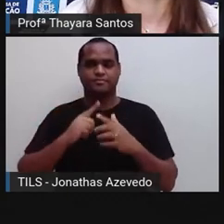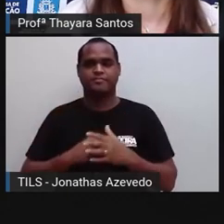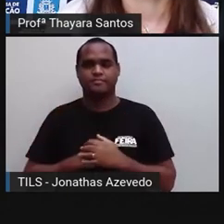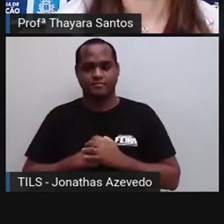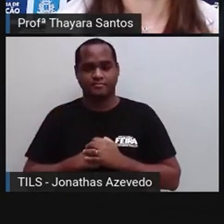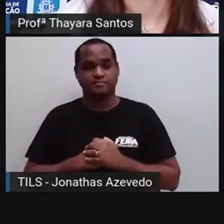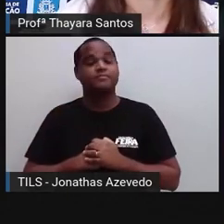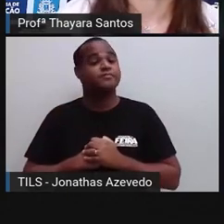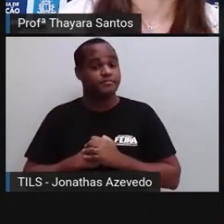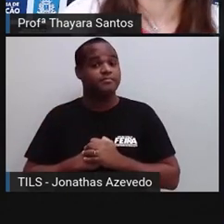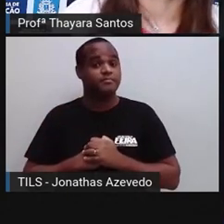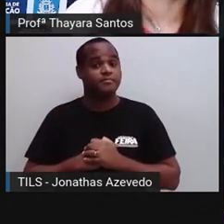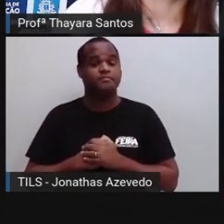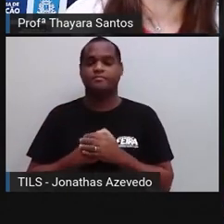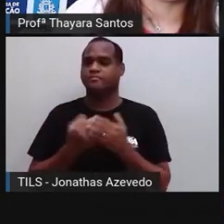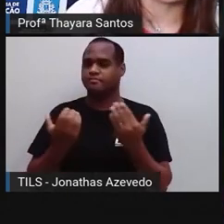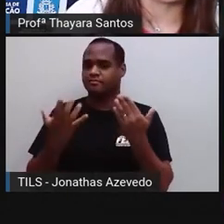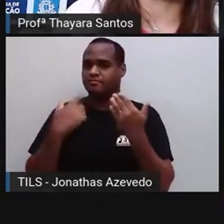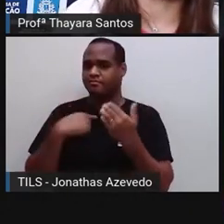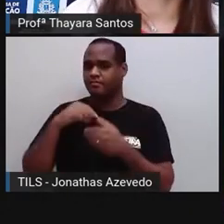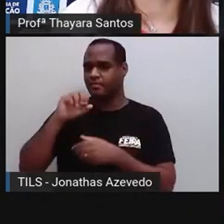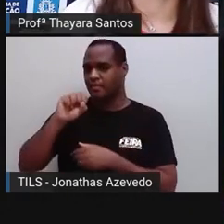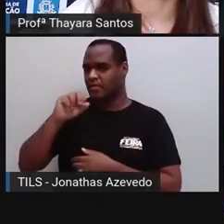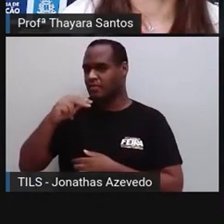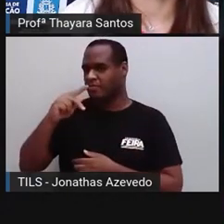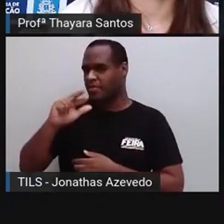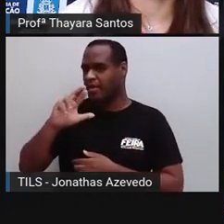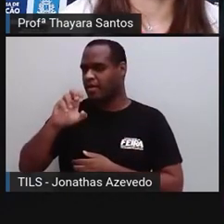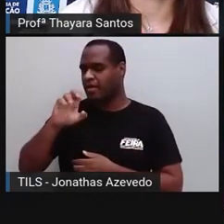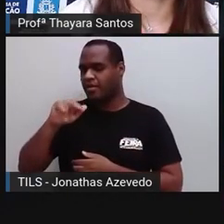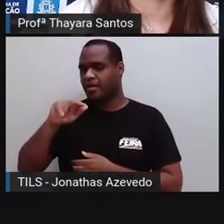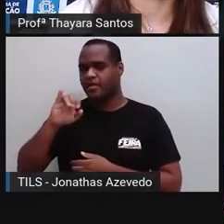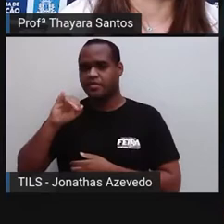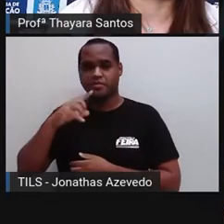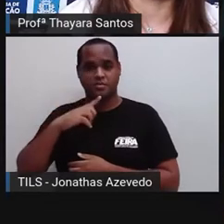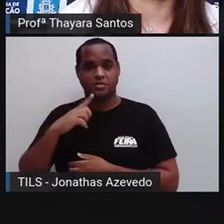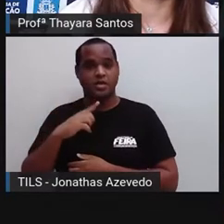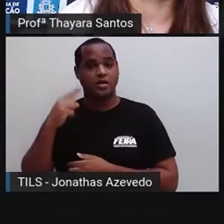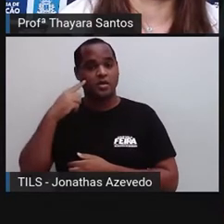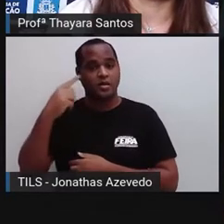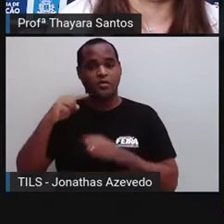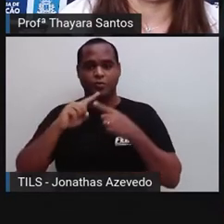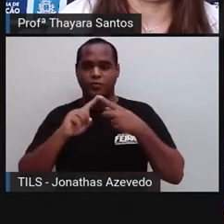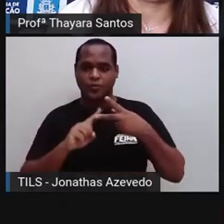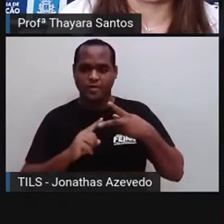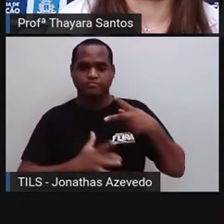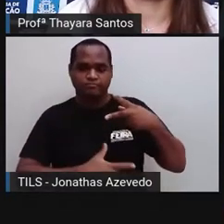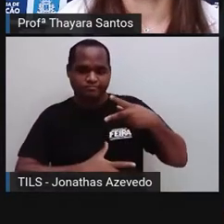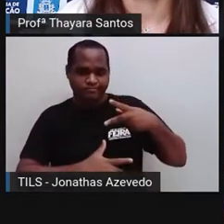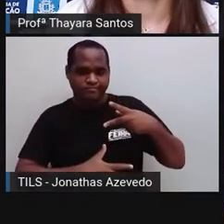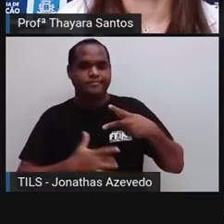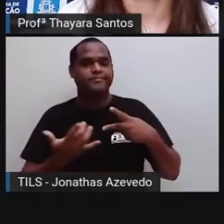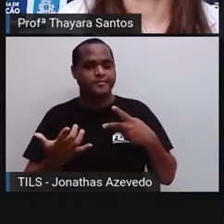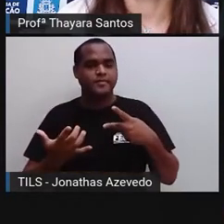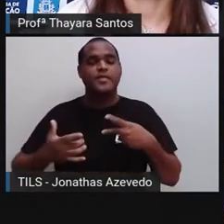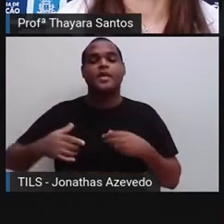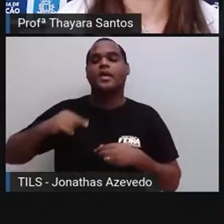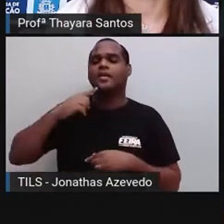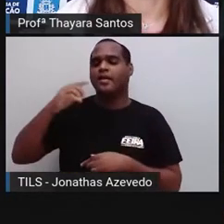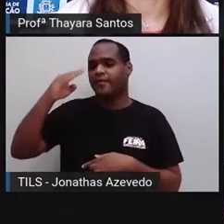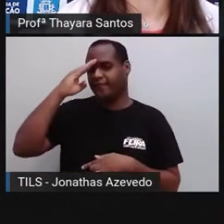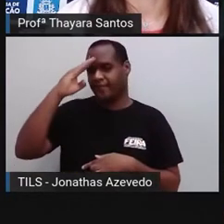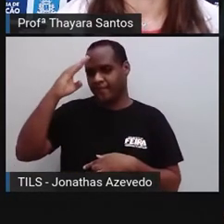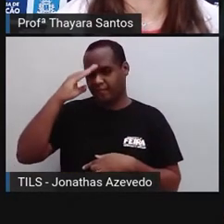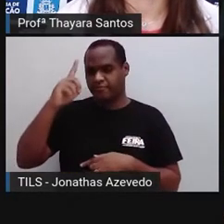A gente tem as glândulas supra-renais, que vão estar localizadas acima dos dois rins. E elas têm função